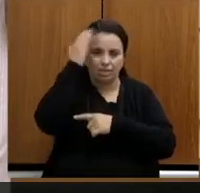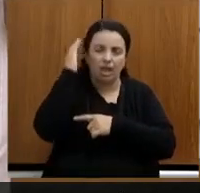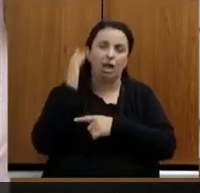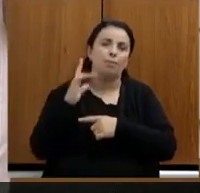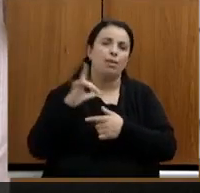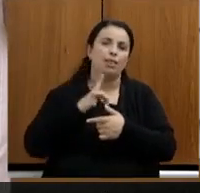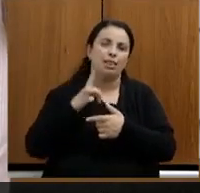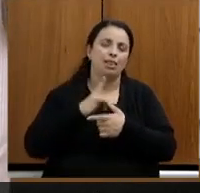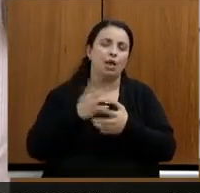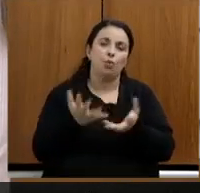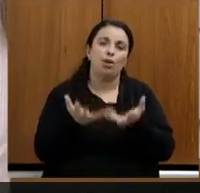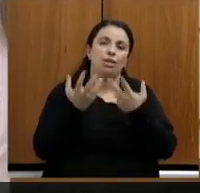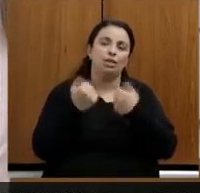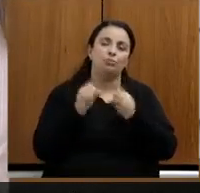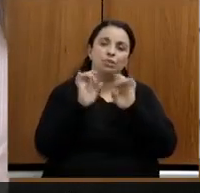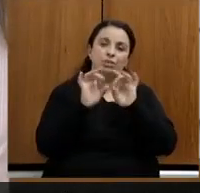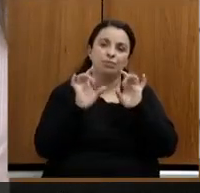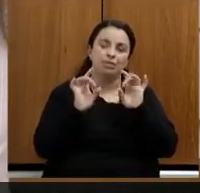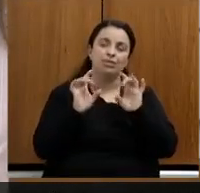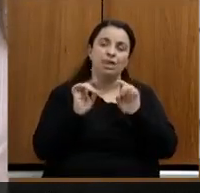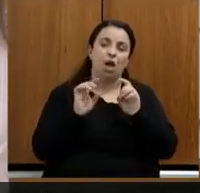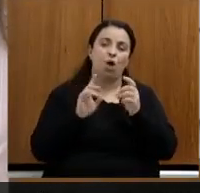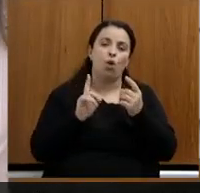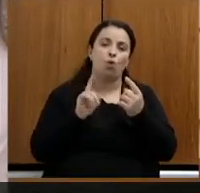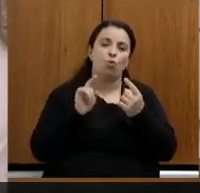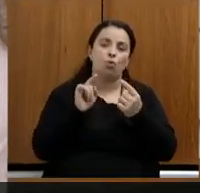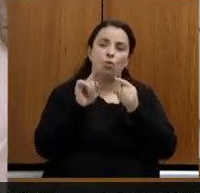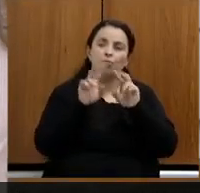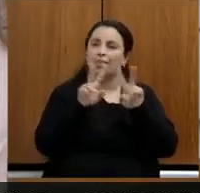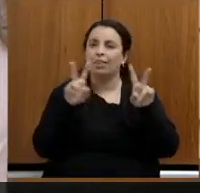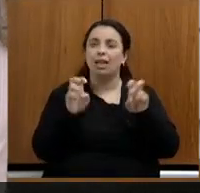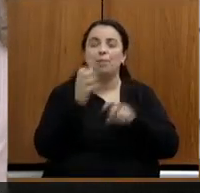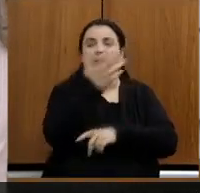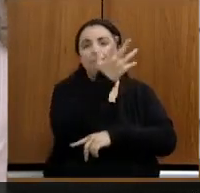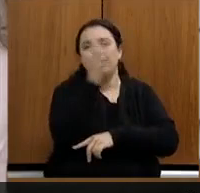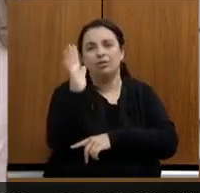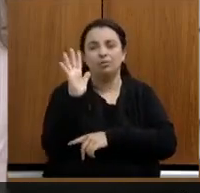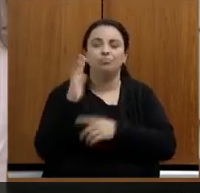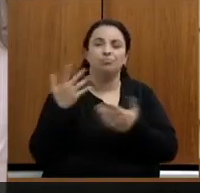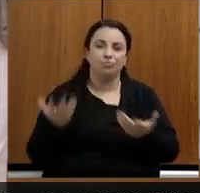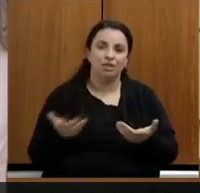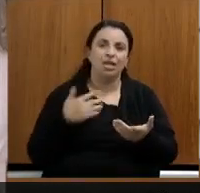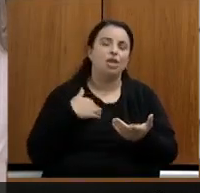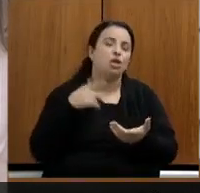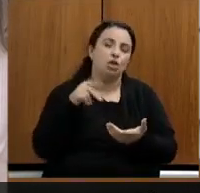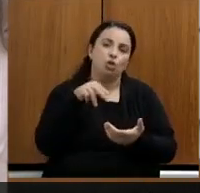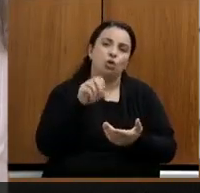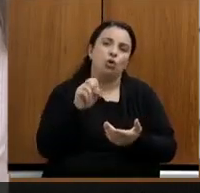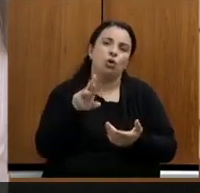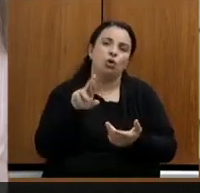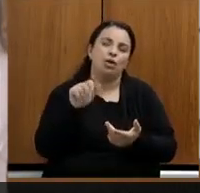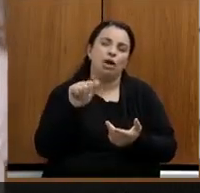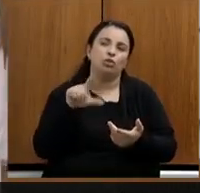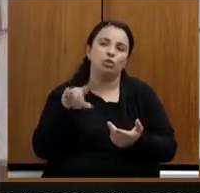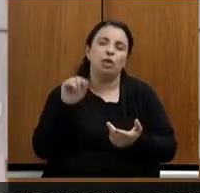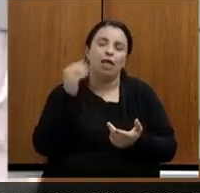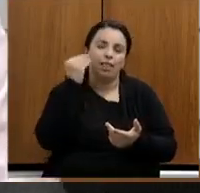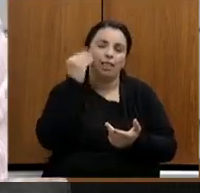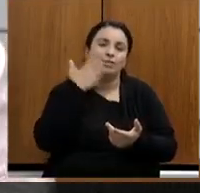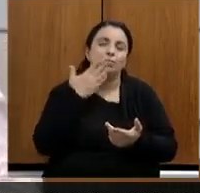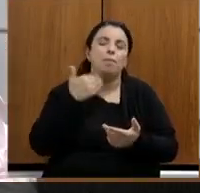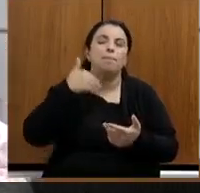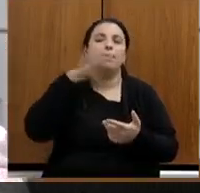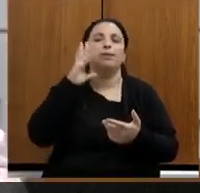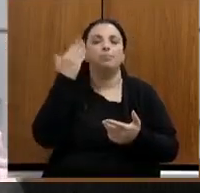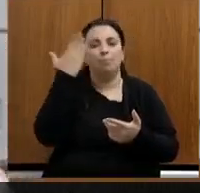atendimento do meio ambiente e o nosso presidente acho que é a testemunha maior disso tudo viu muito obrigada por tudo